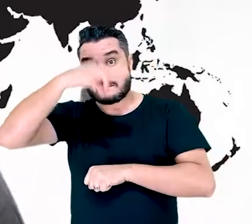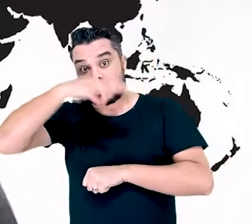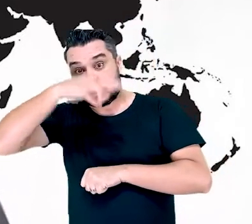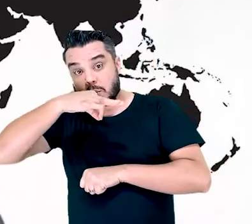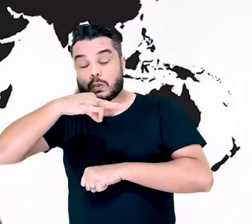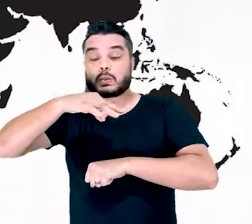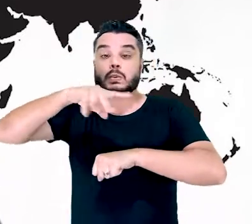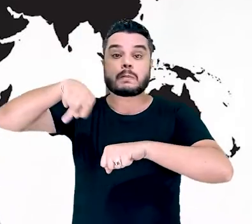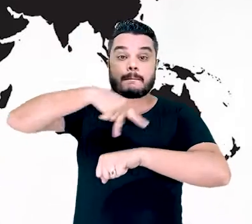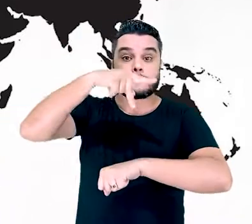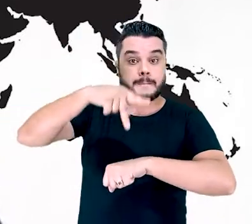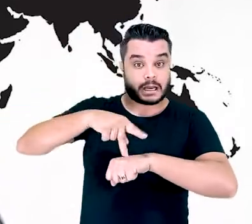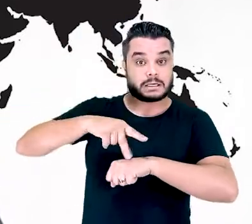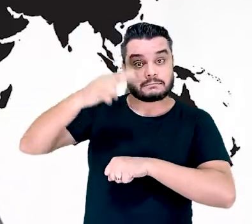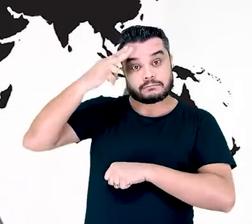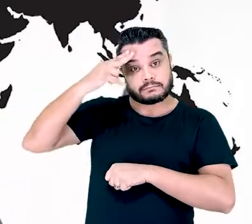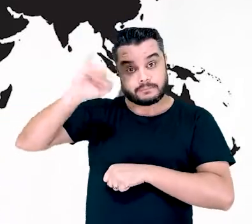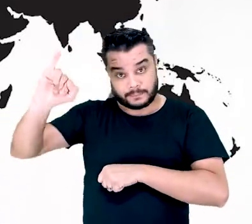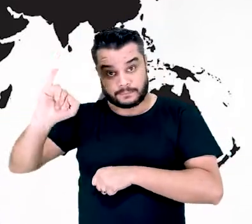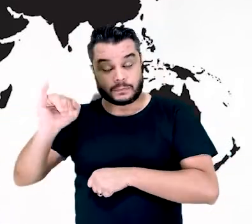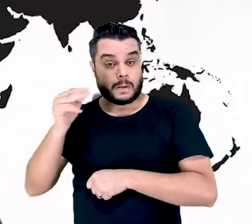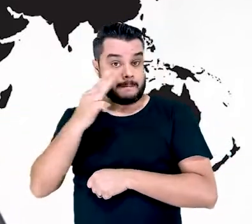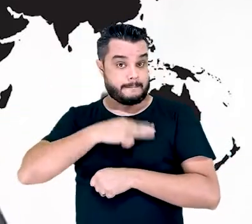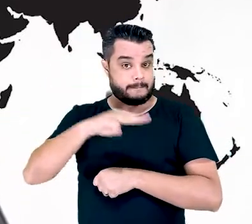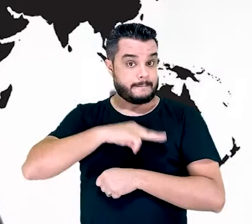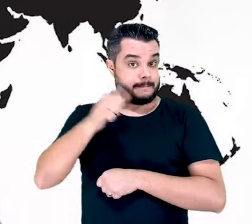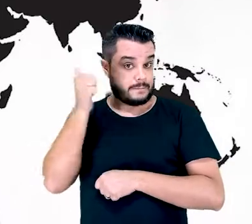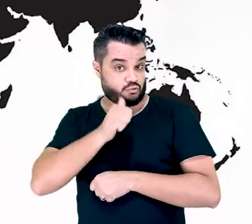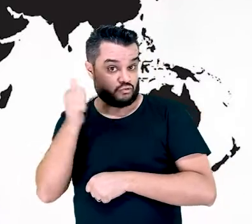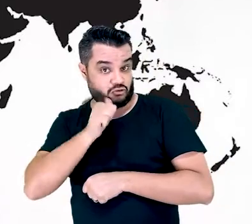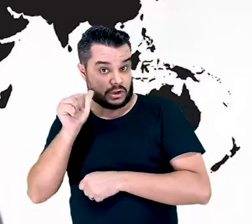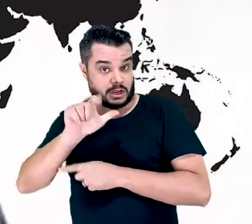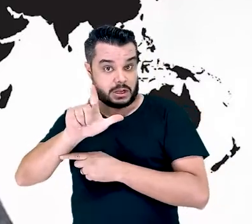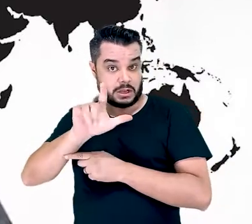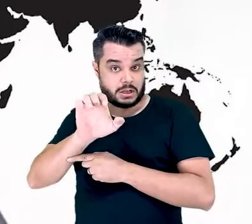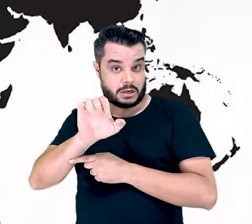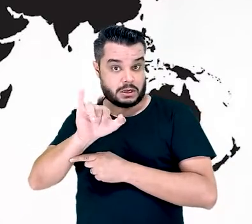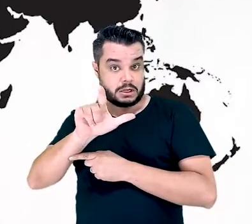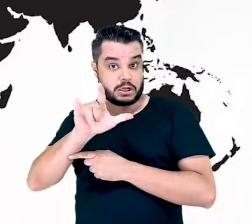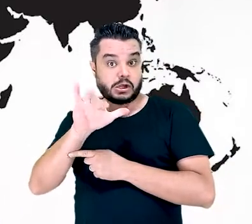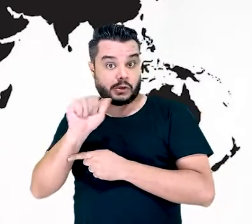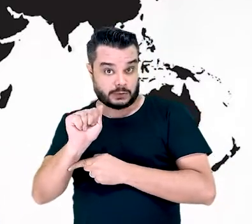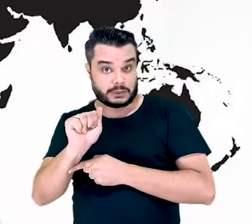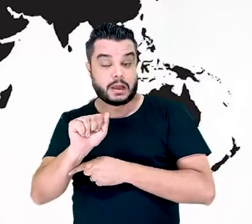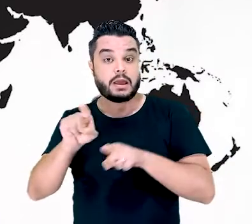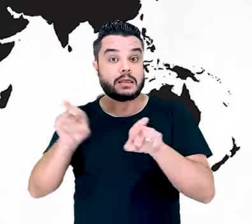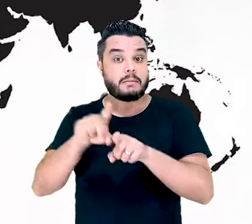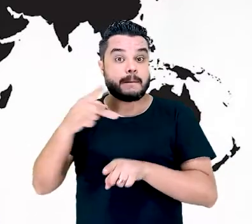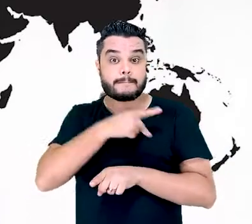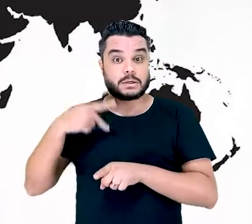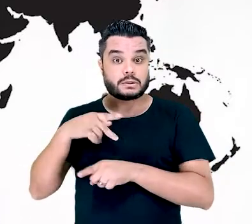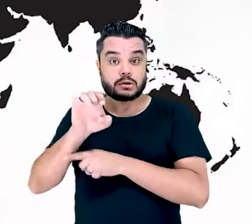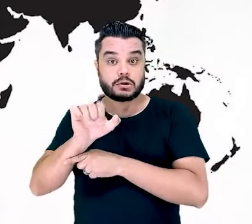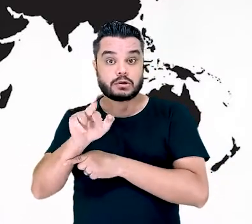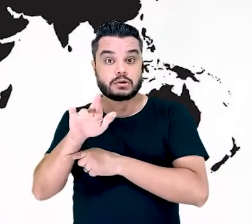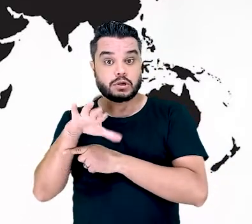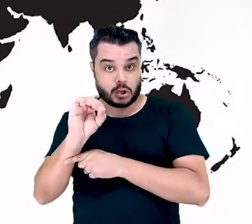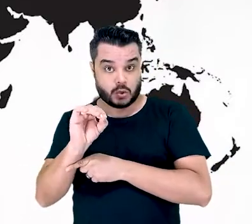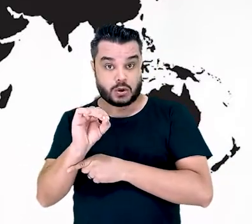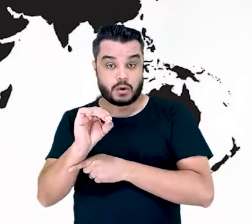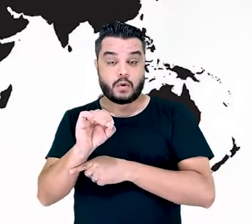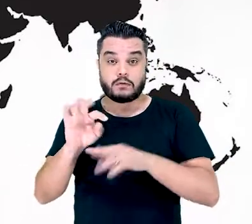Leilça, como diretora de campo no Haiti e o pastor Eurico, como diretor de campo no Peru, eles vão